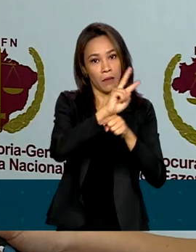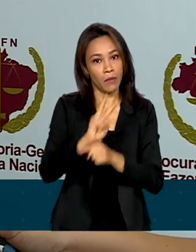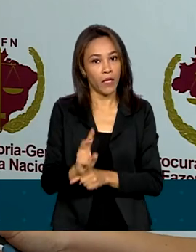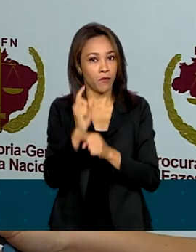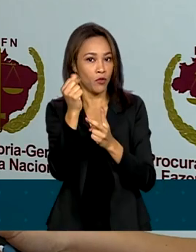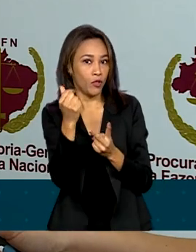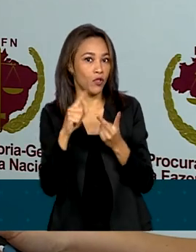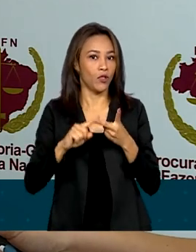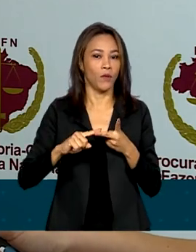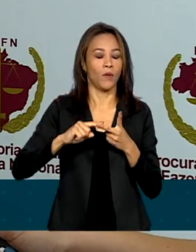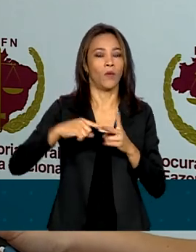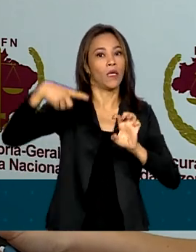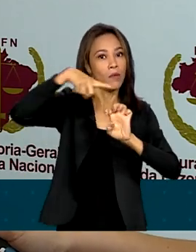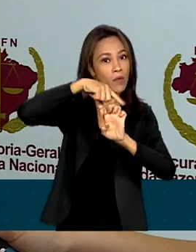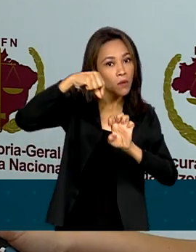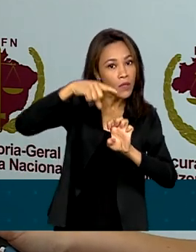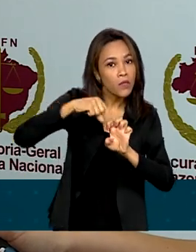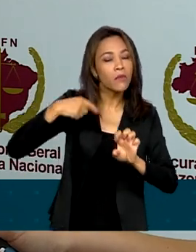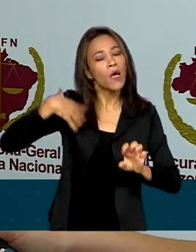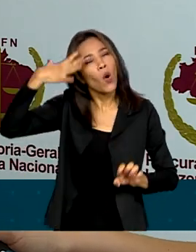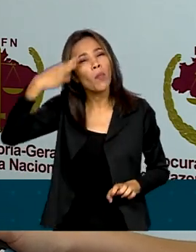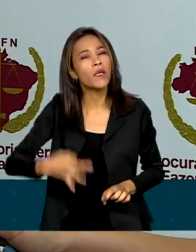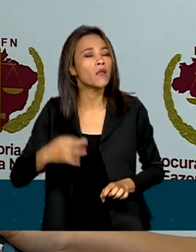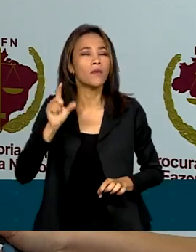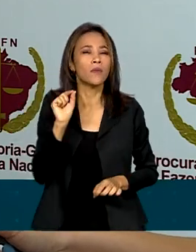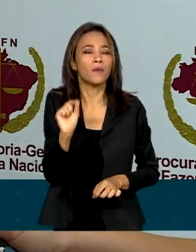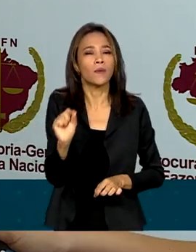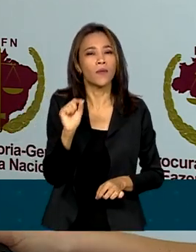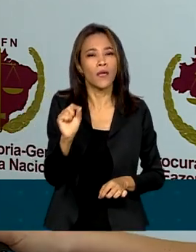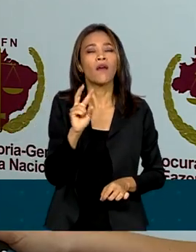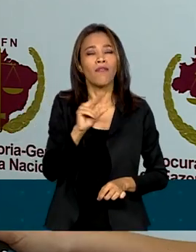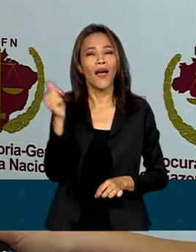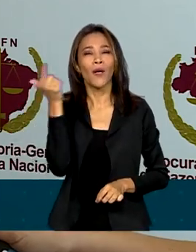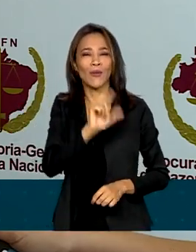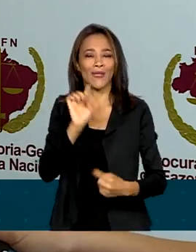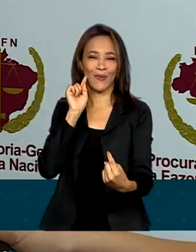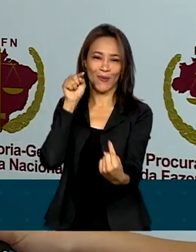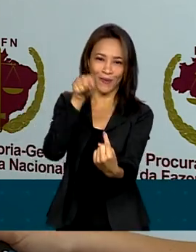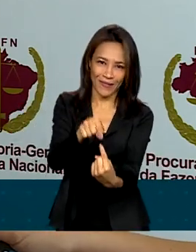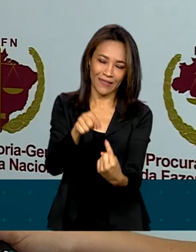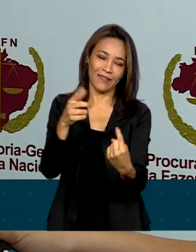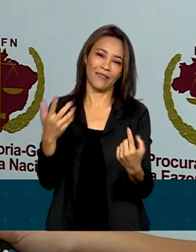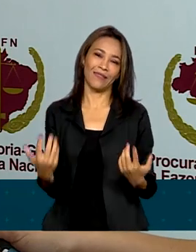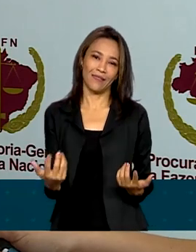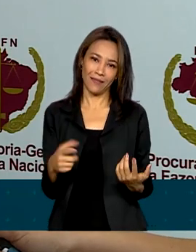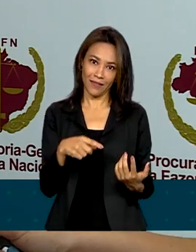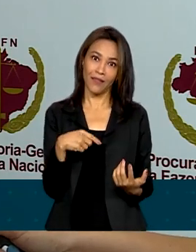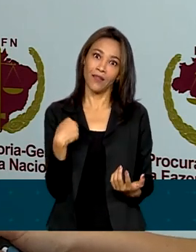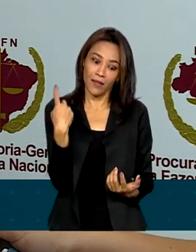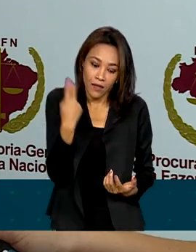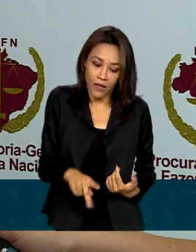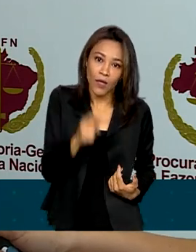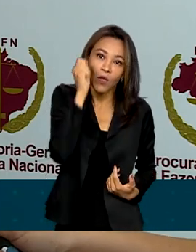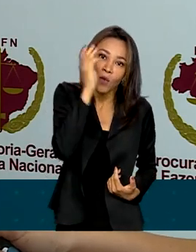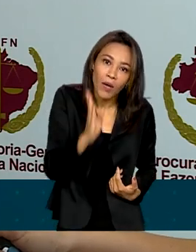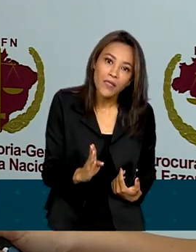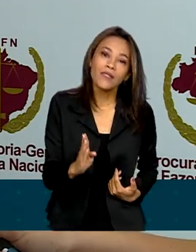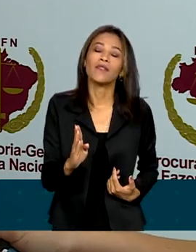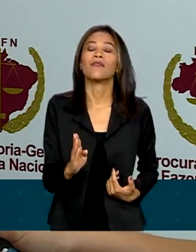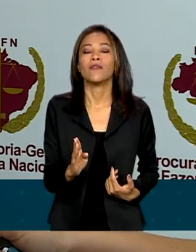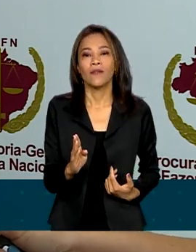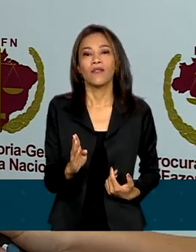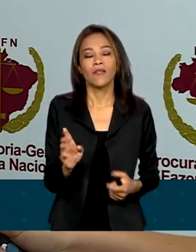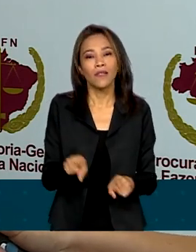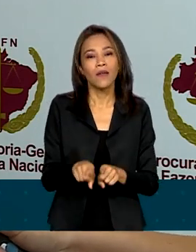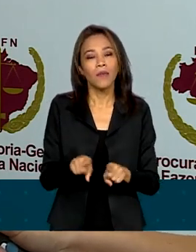empreendedorismo, a gente entende que isso vai atingir um dos objetivos que estamos no Brasil, mais aquém